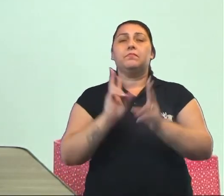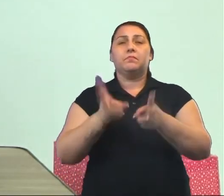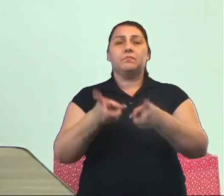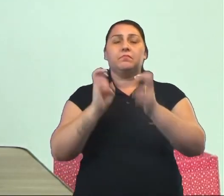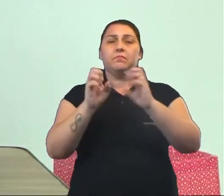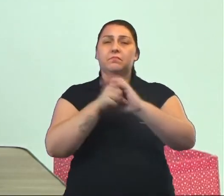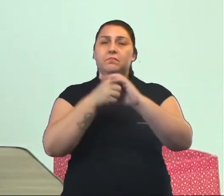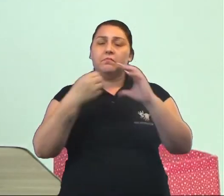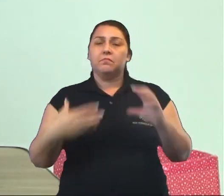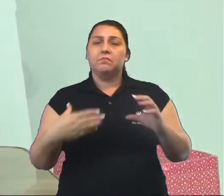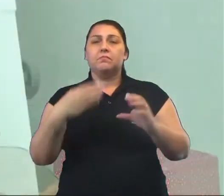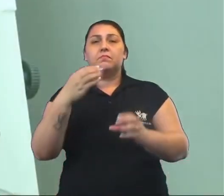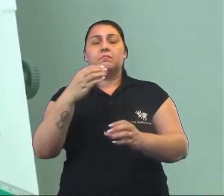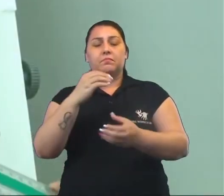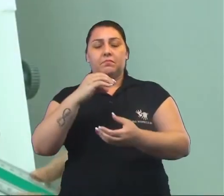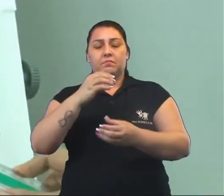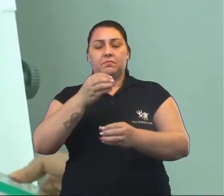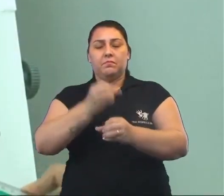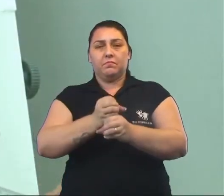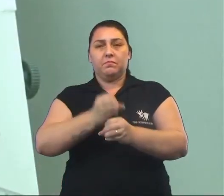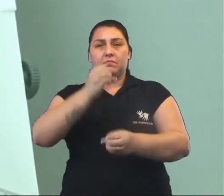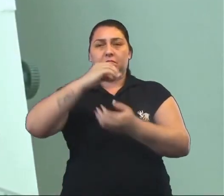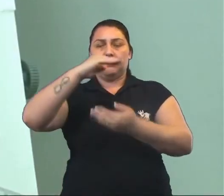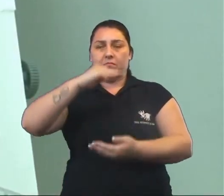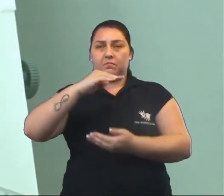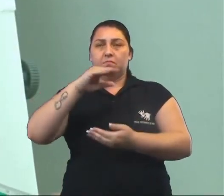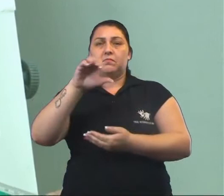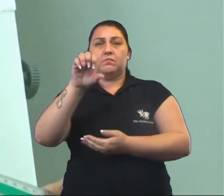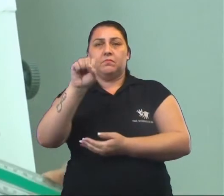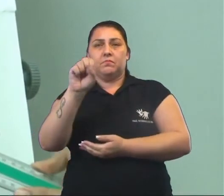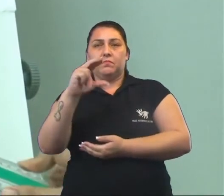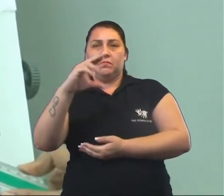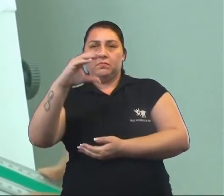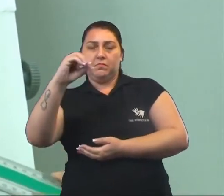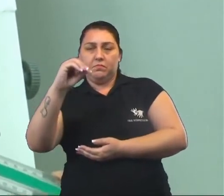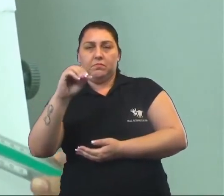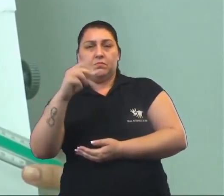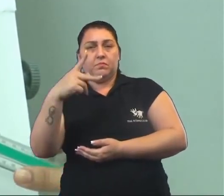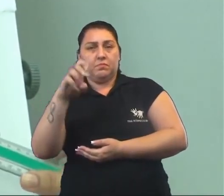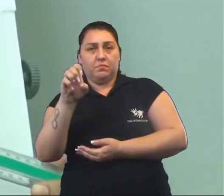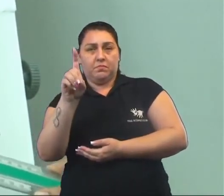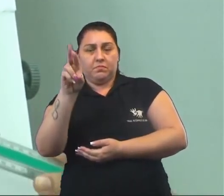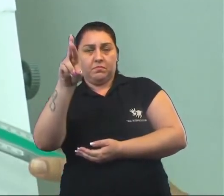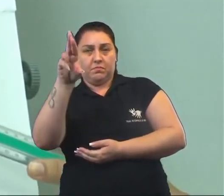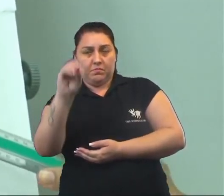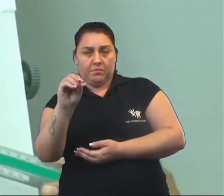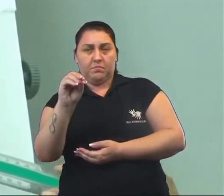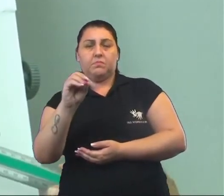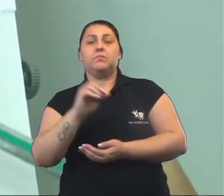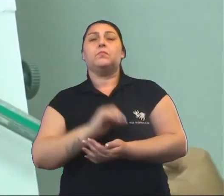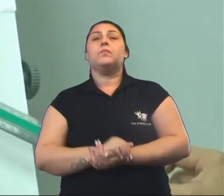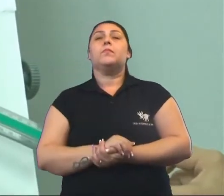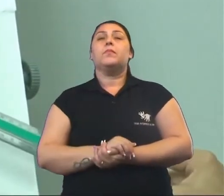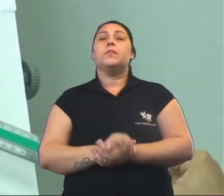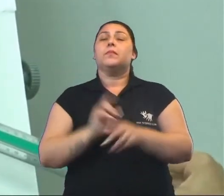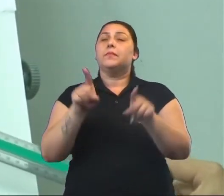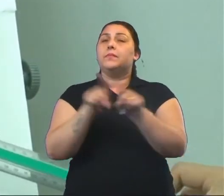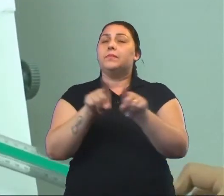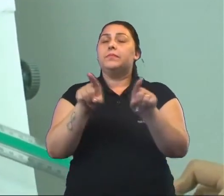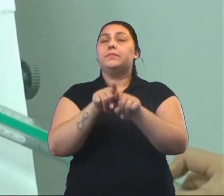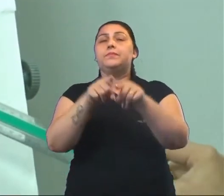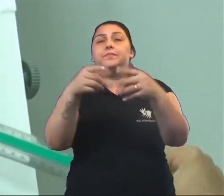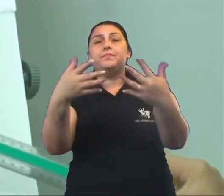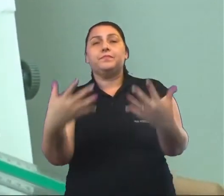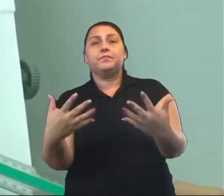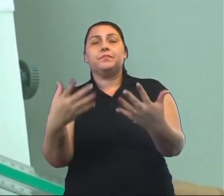características do cilindro, tanto na latinha de suco do Pedro, olha só, superfície arredondada e duas bases circulares, da